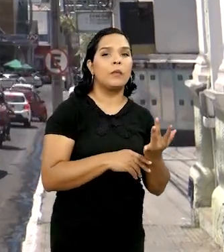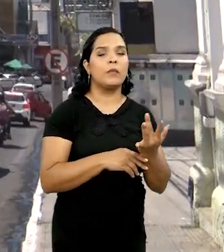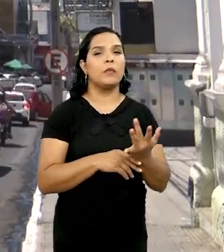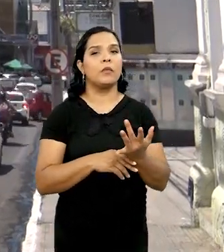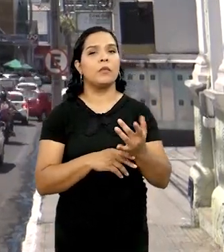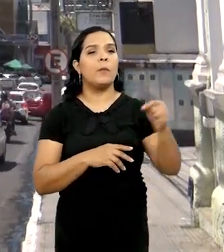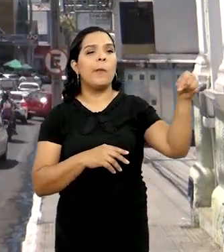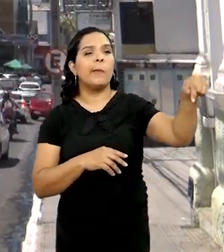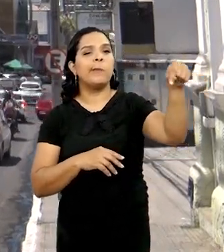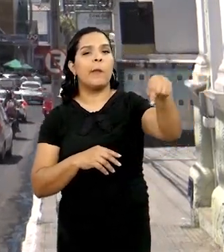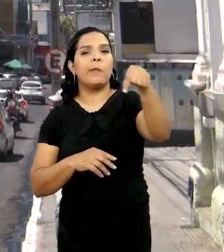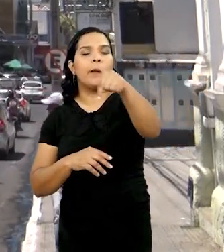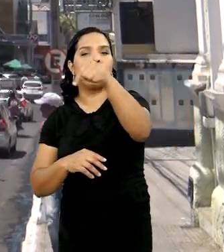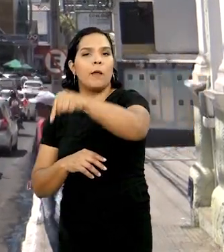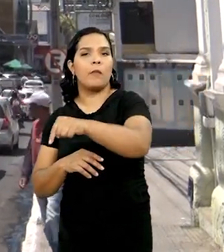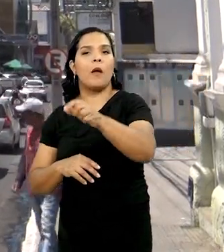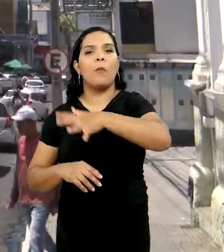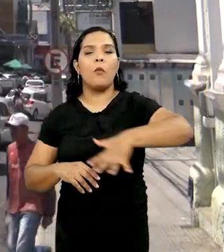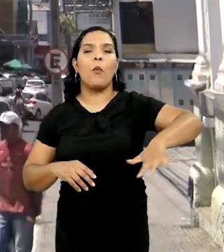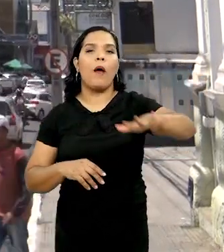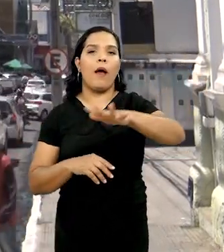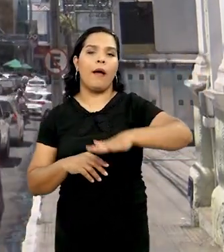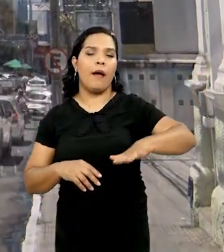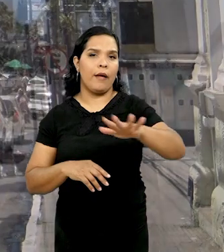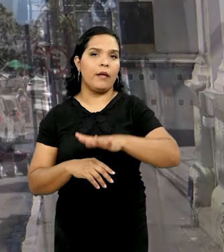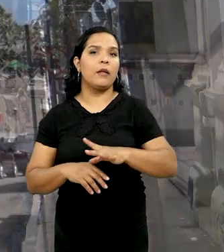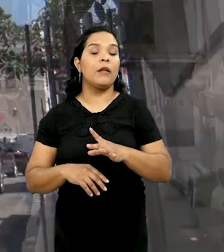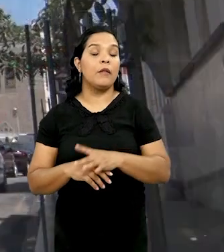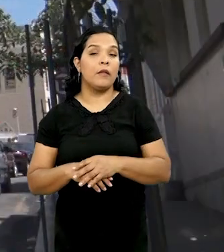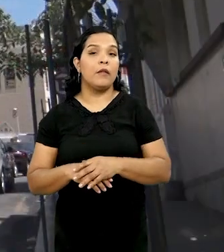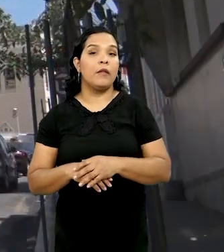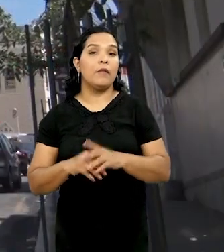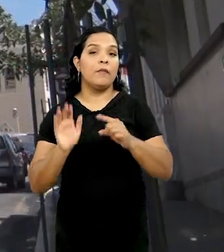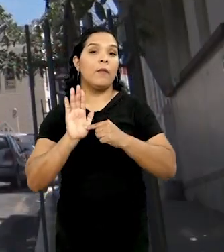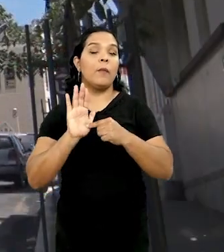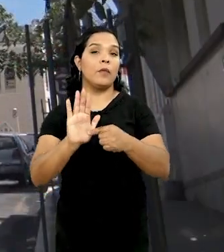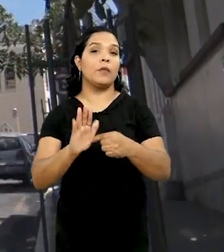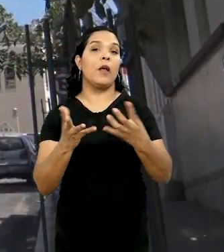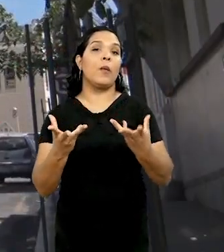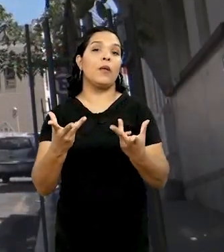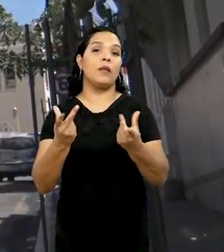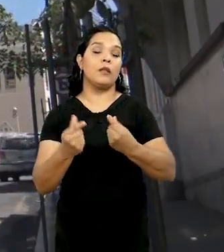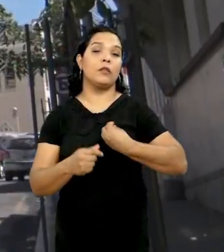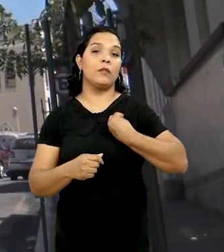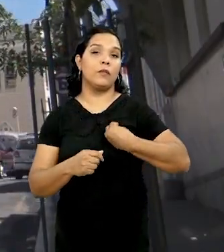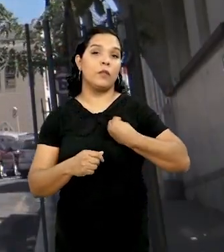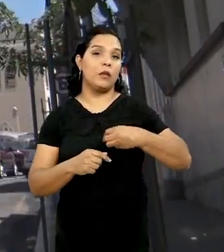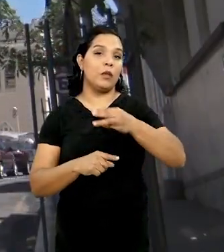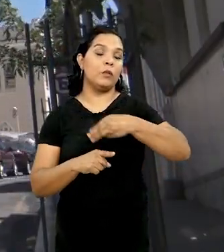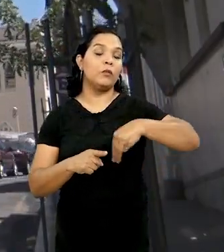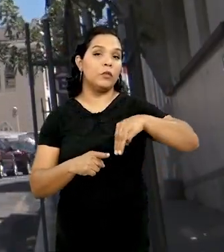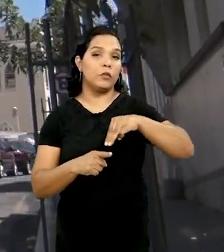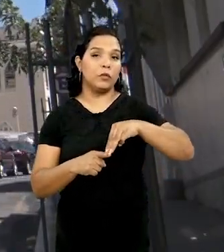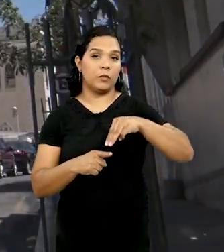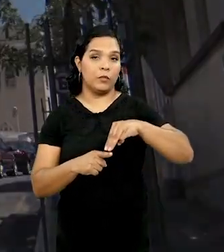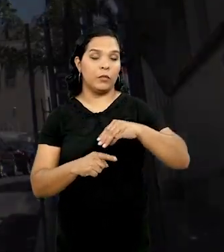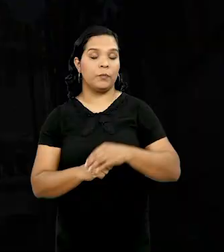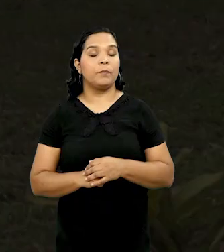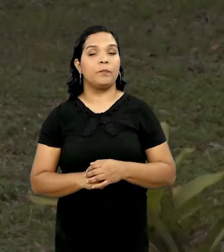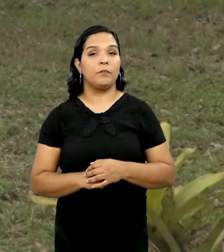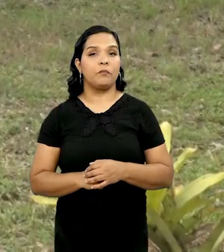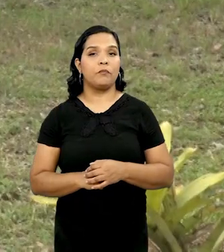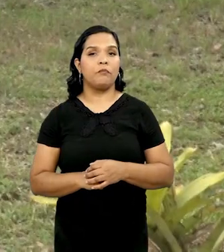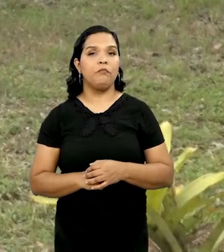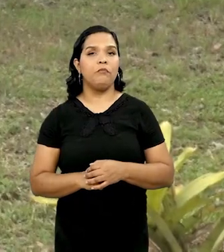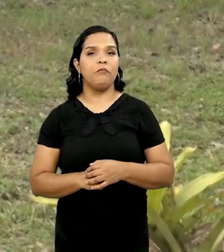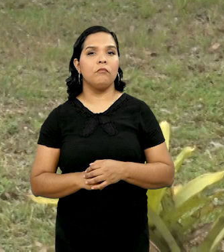nós temos por área no município, isso vai dizer muito da qualidade de vida que esse município vai apresentar à sua população. Como tinham vias que